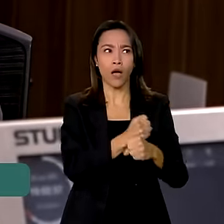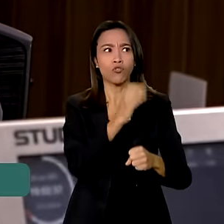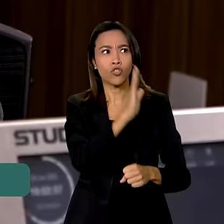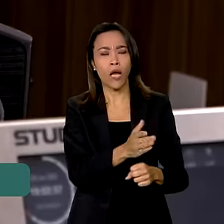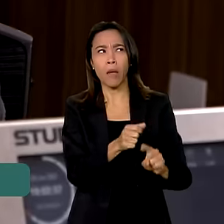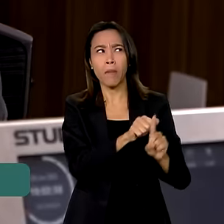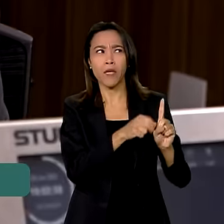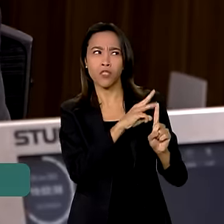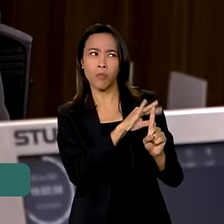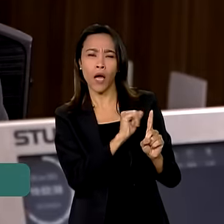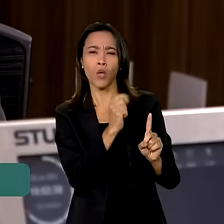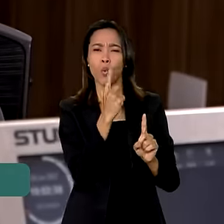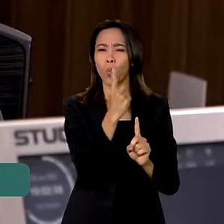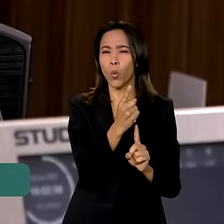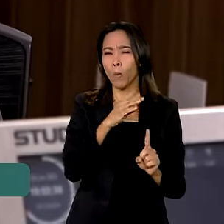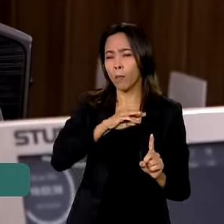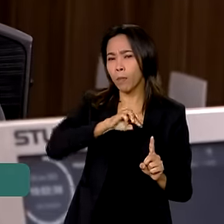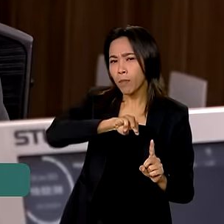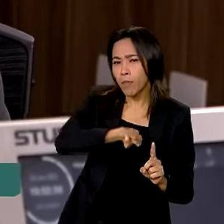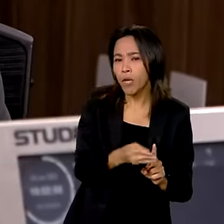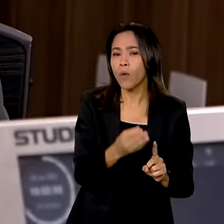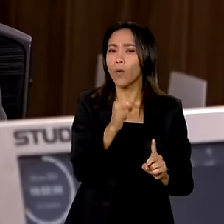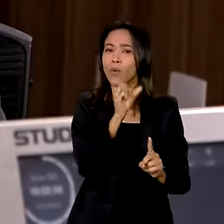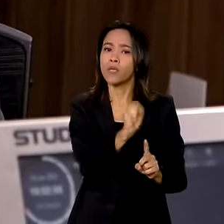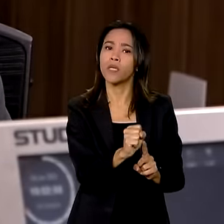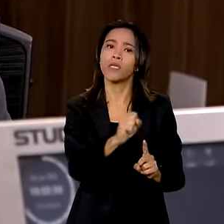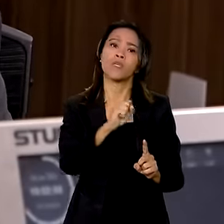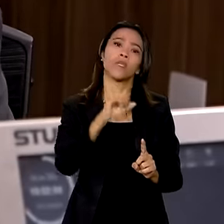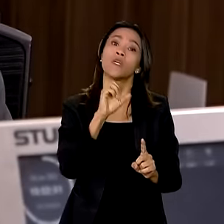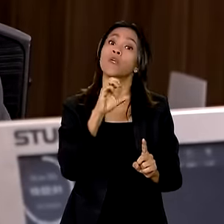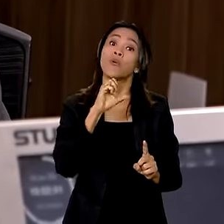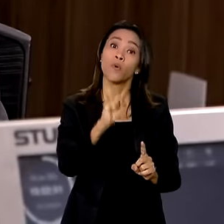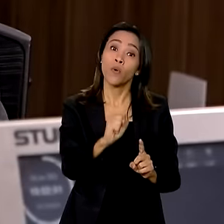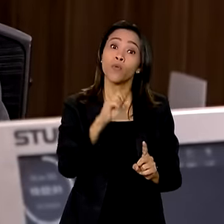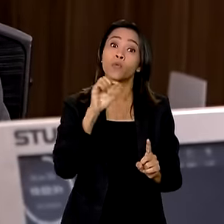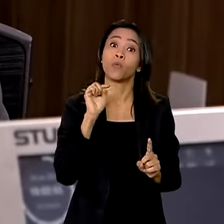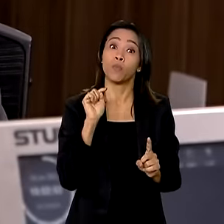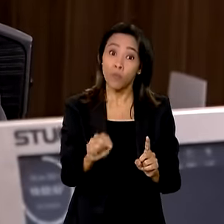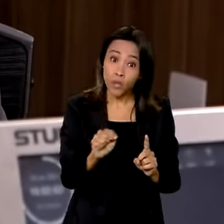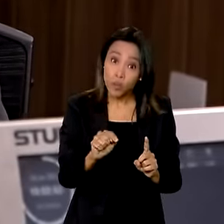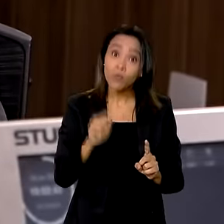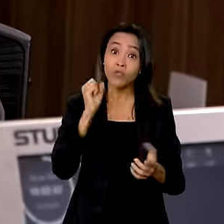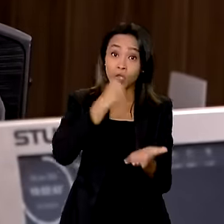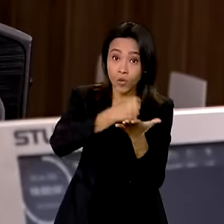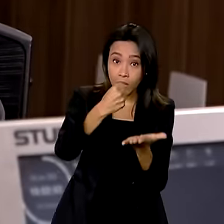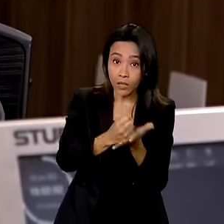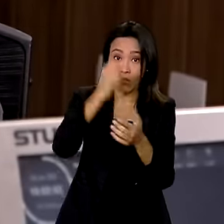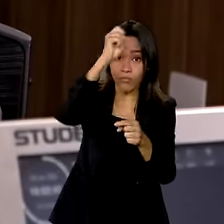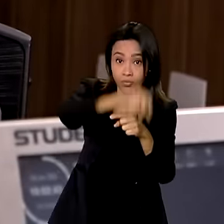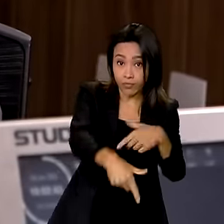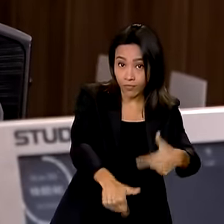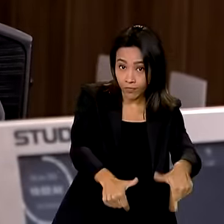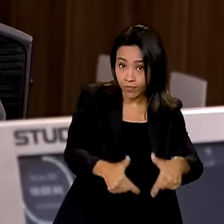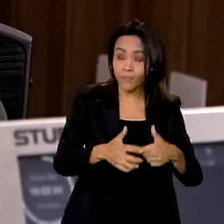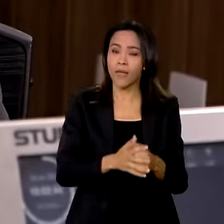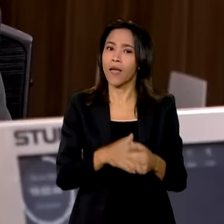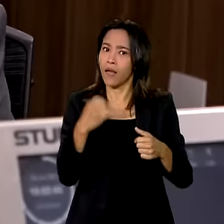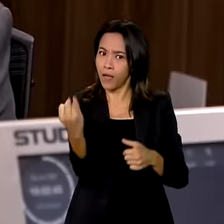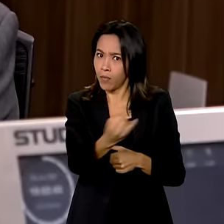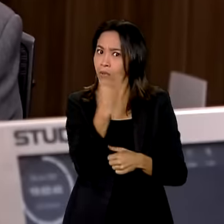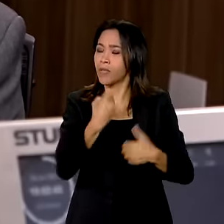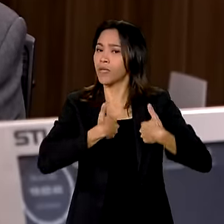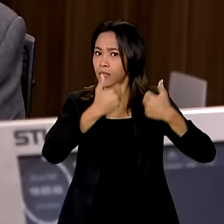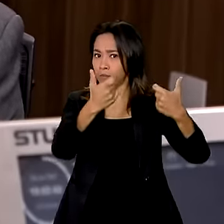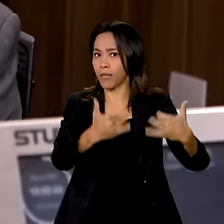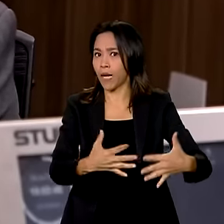milhão e oitenta e oito mil novecentos e cinquenta e cinco novos empregos formais. É importante frisar isso porque